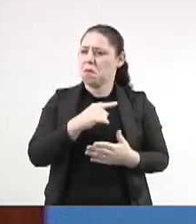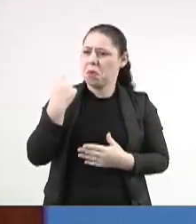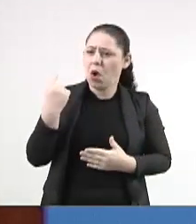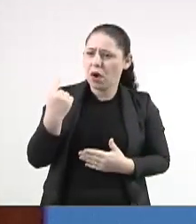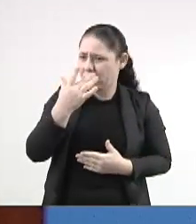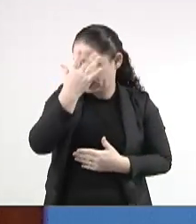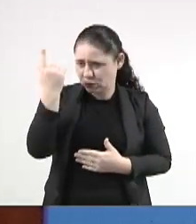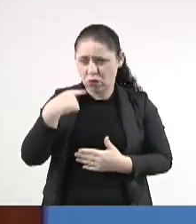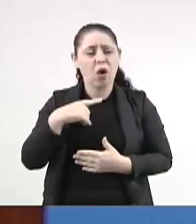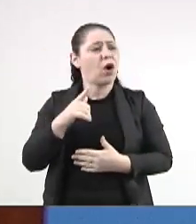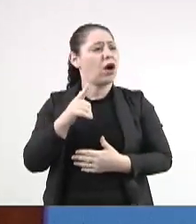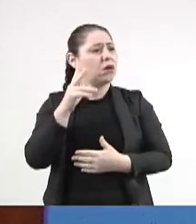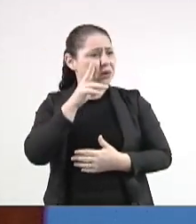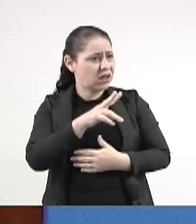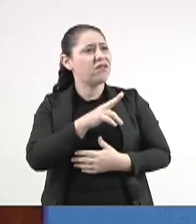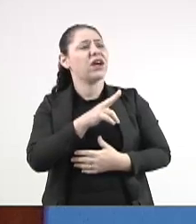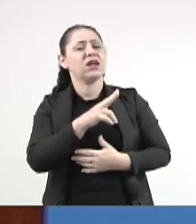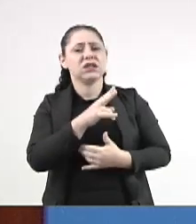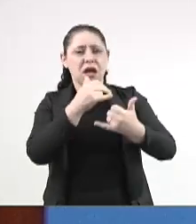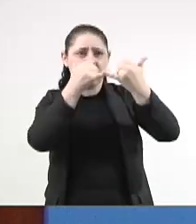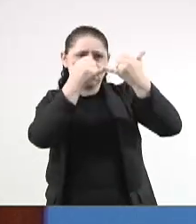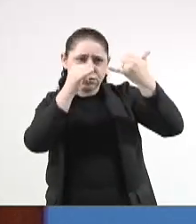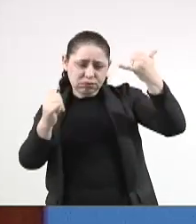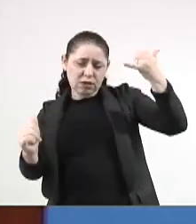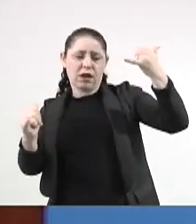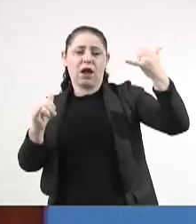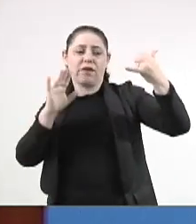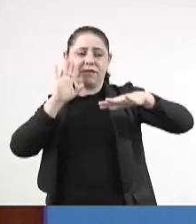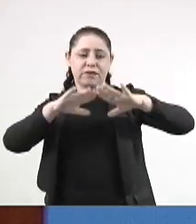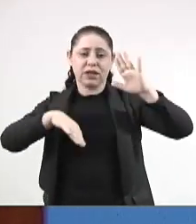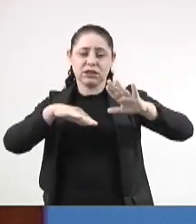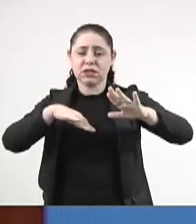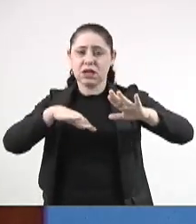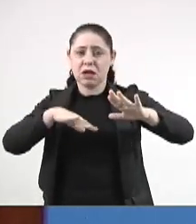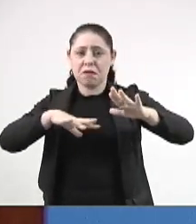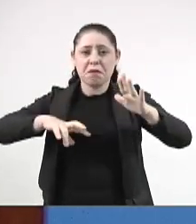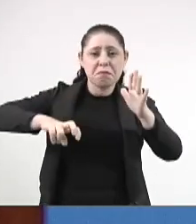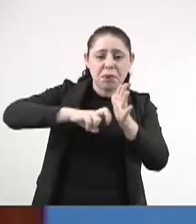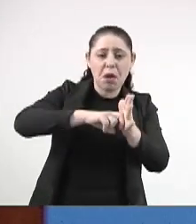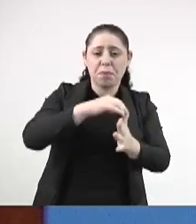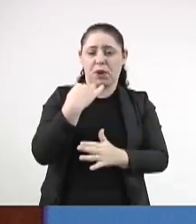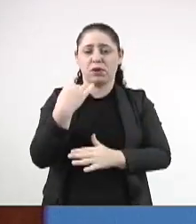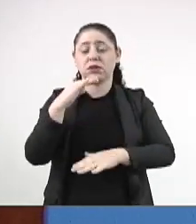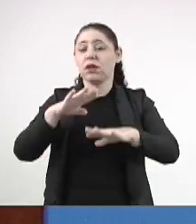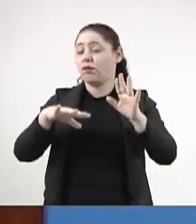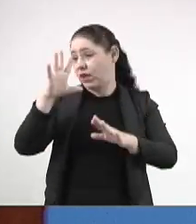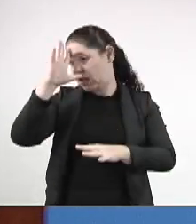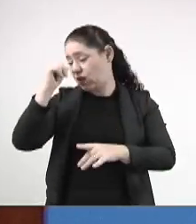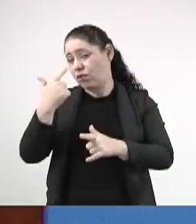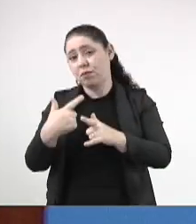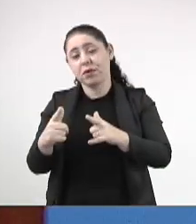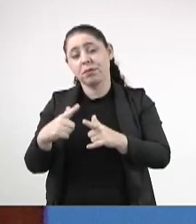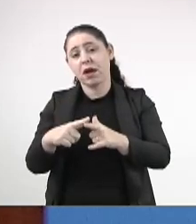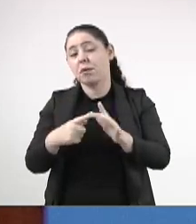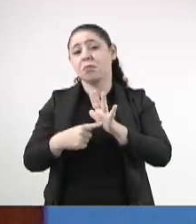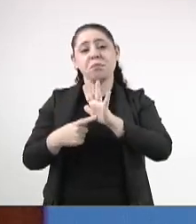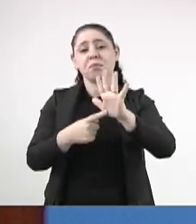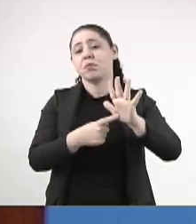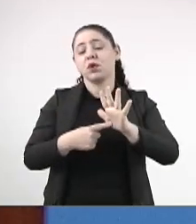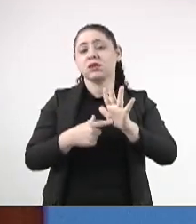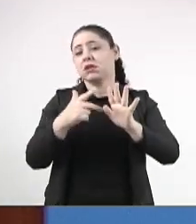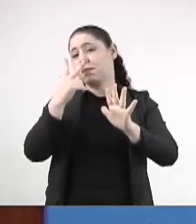alguém, eletrocutado, tem uma tragédia que talvez se tome a providência. É uma demonstração